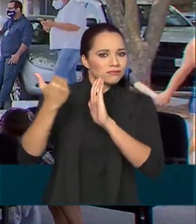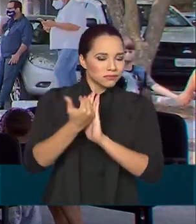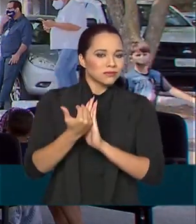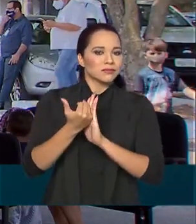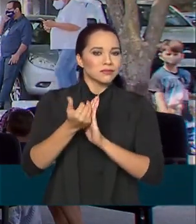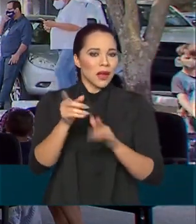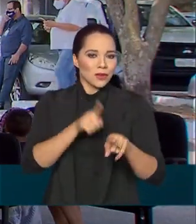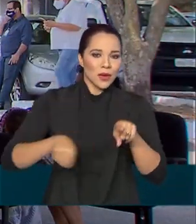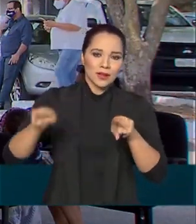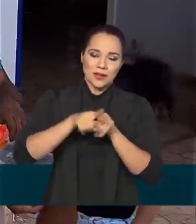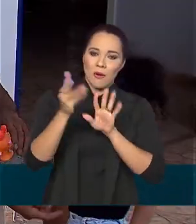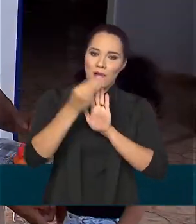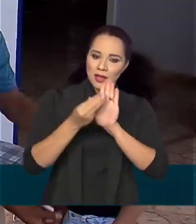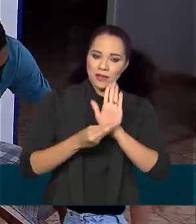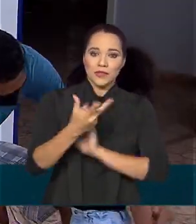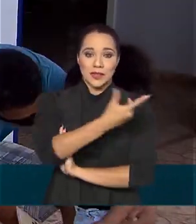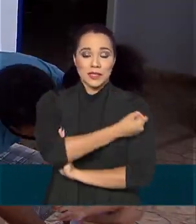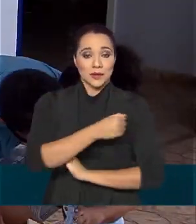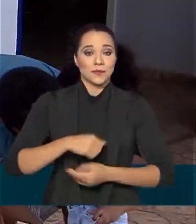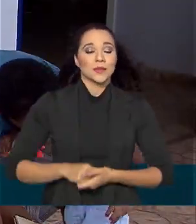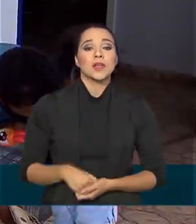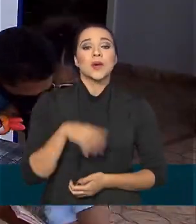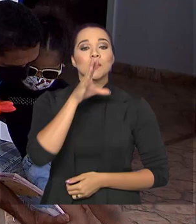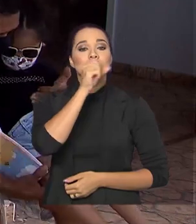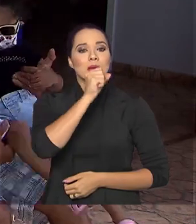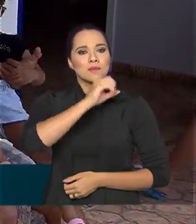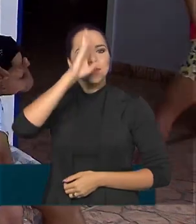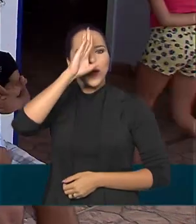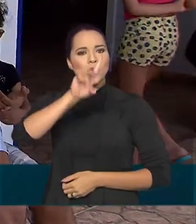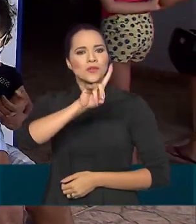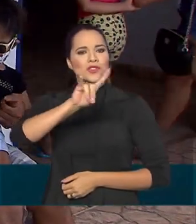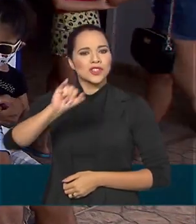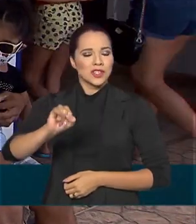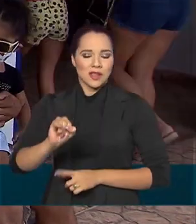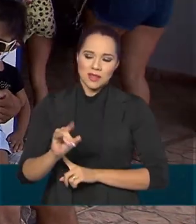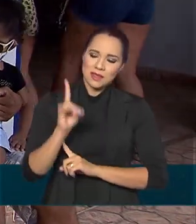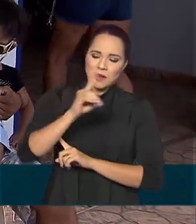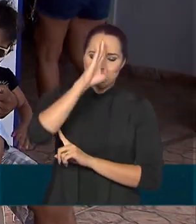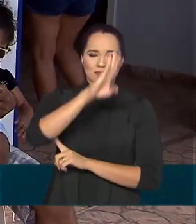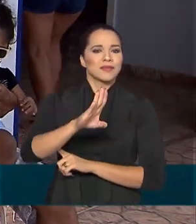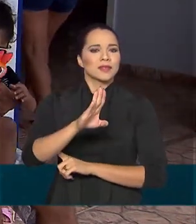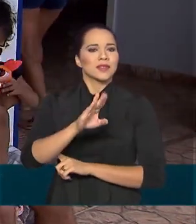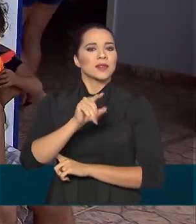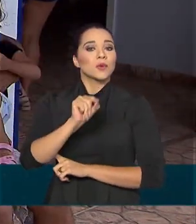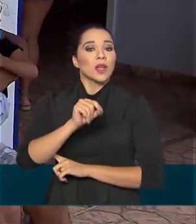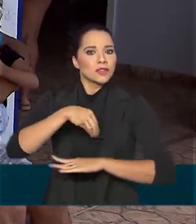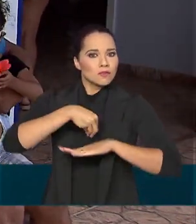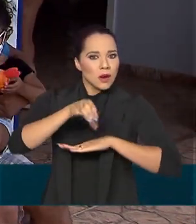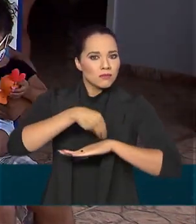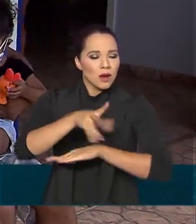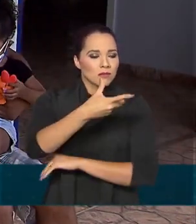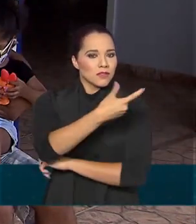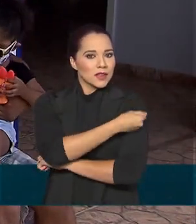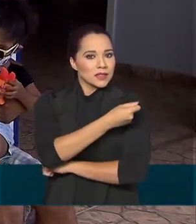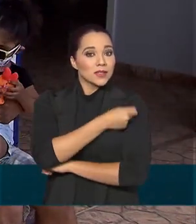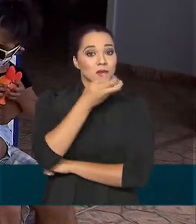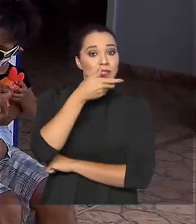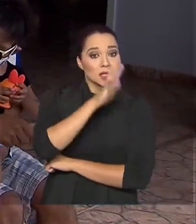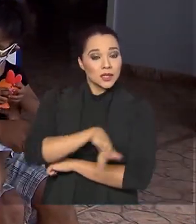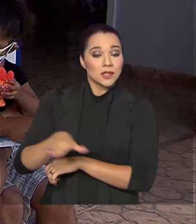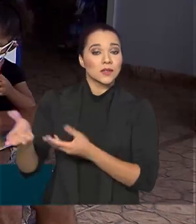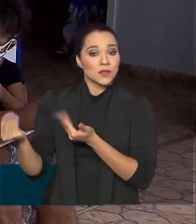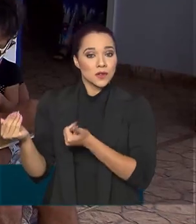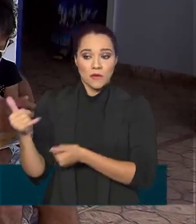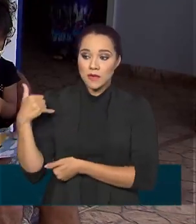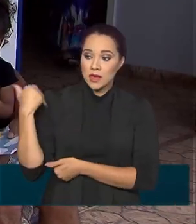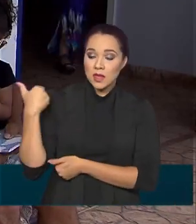o cartão de vacina. O sábado foi marcado pelo dia D de mobilização nacional para vacinação de crianças e adolescentes